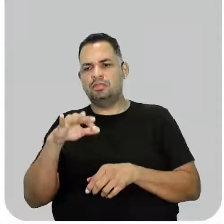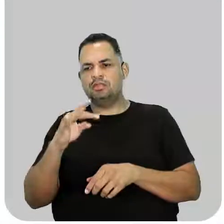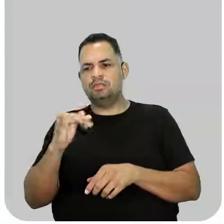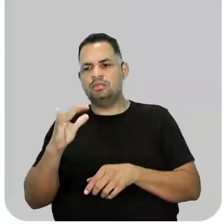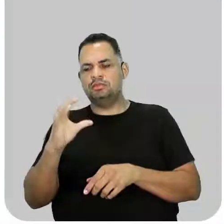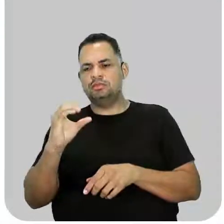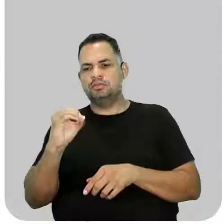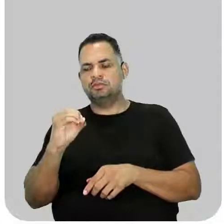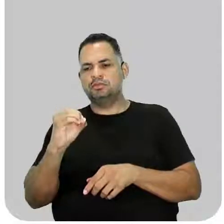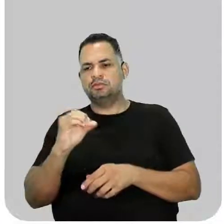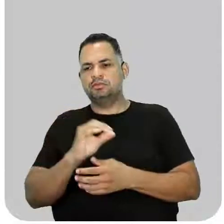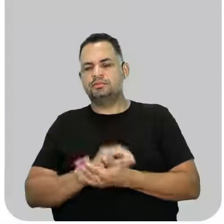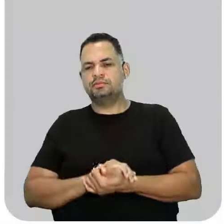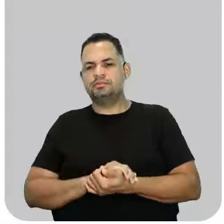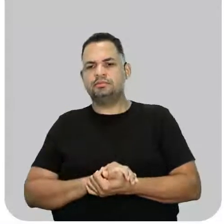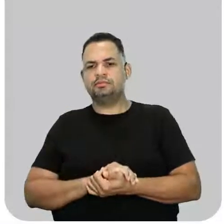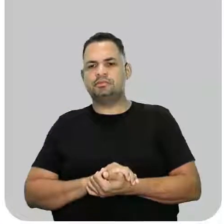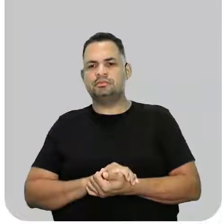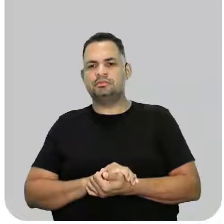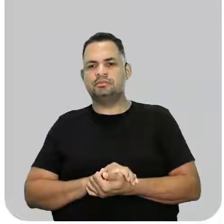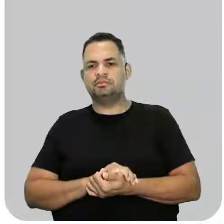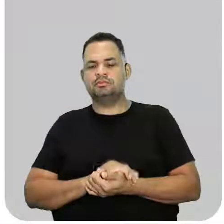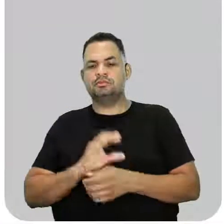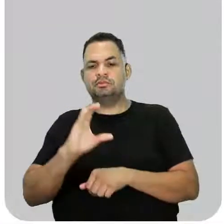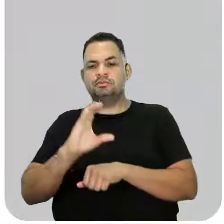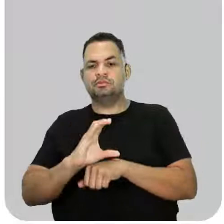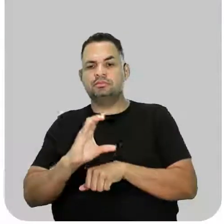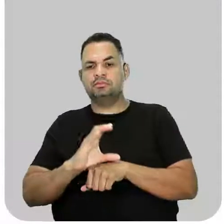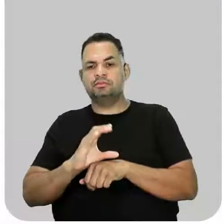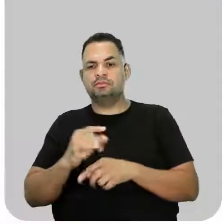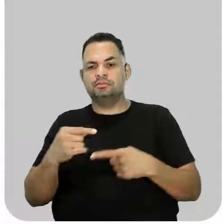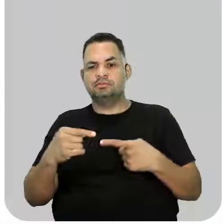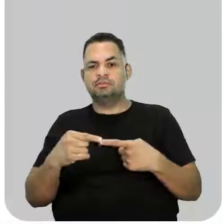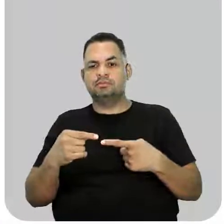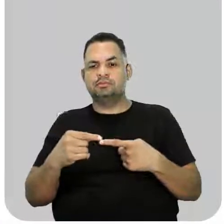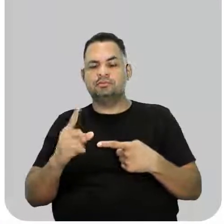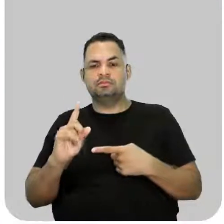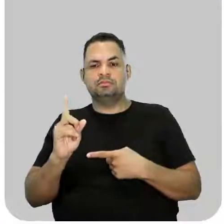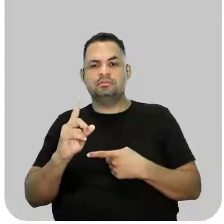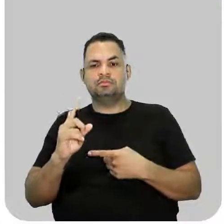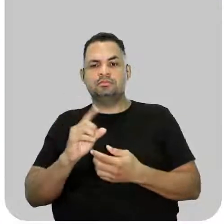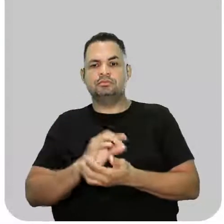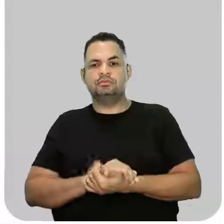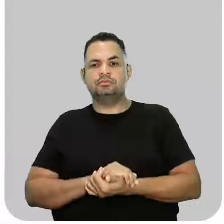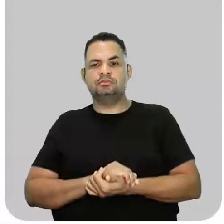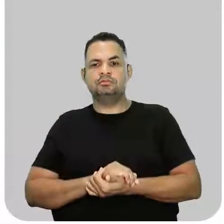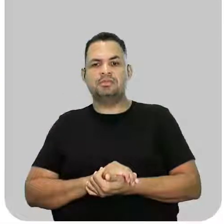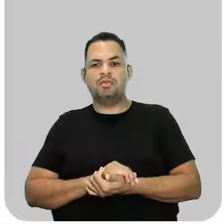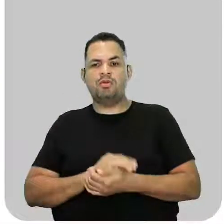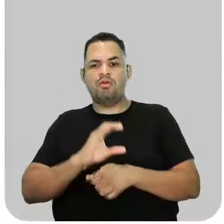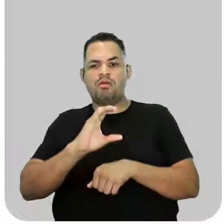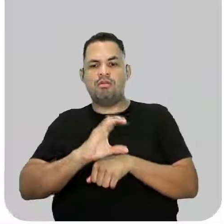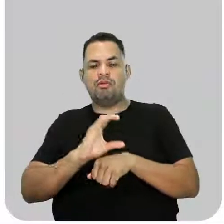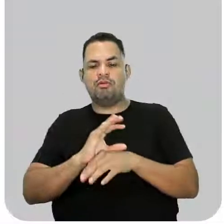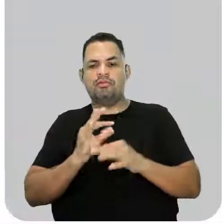aromático tem insaturações. Só que esse carbono, onde a hidroxila está ligada, ele não é considerado um carbono terminal.